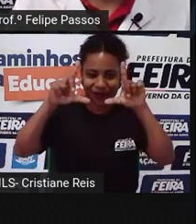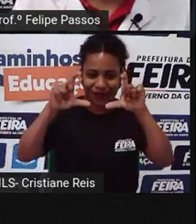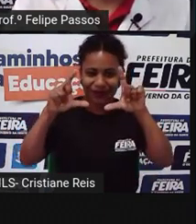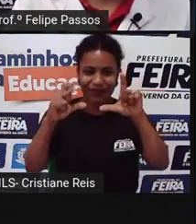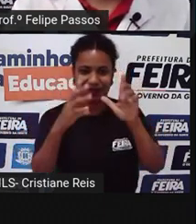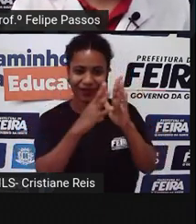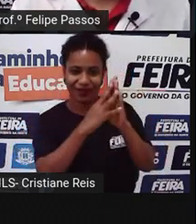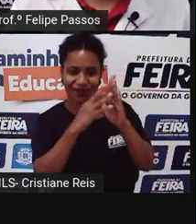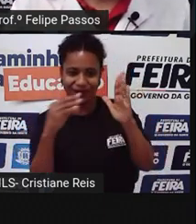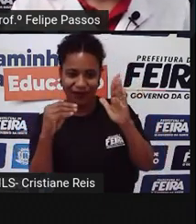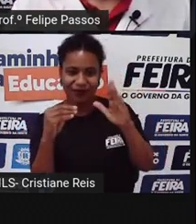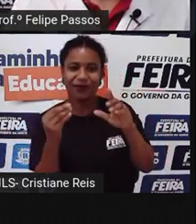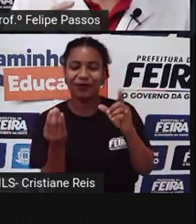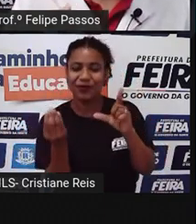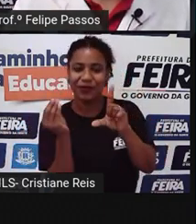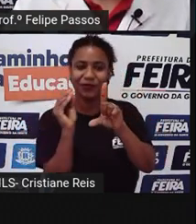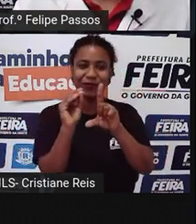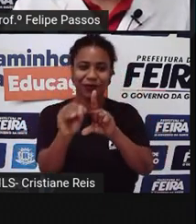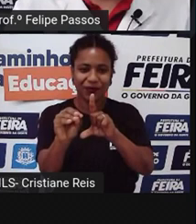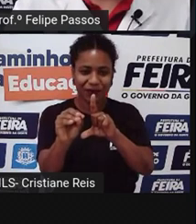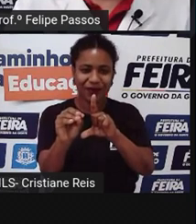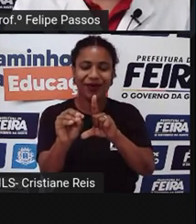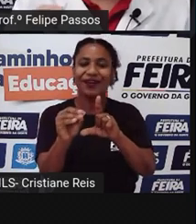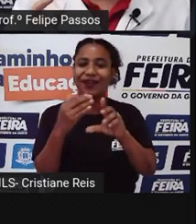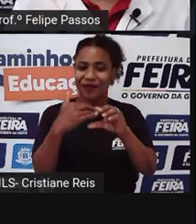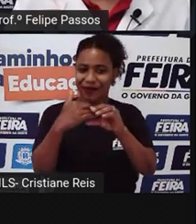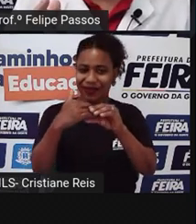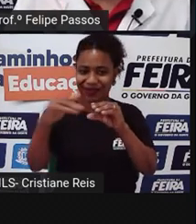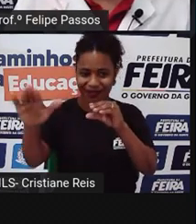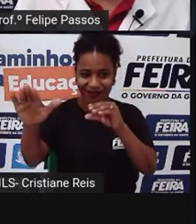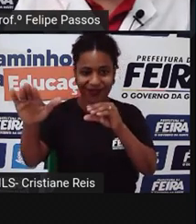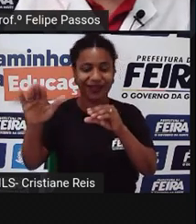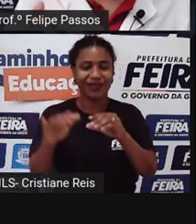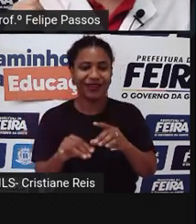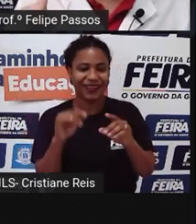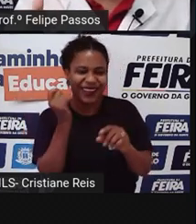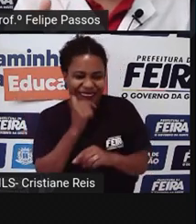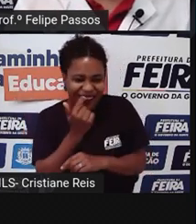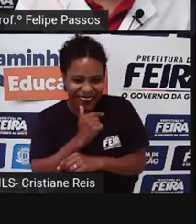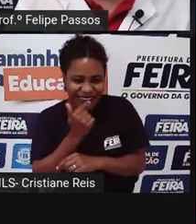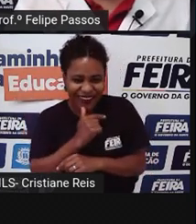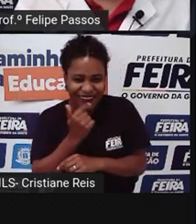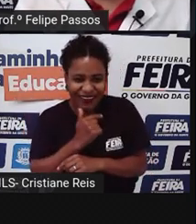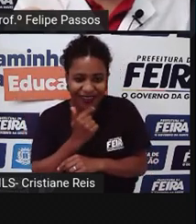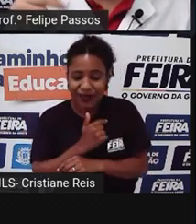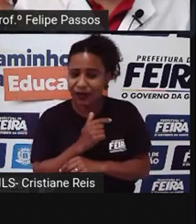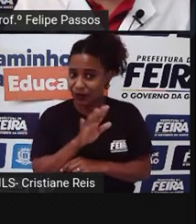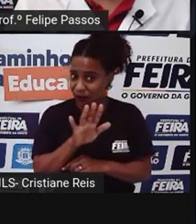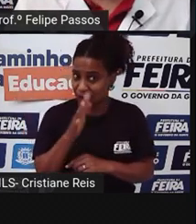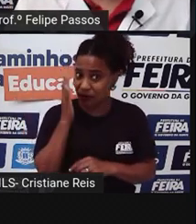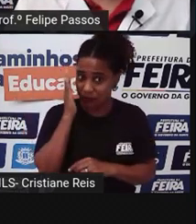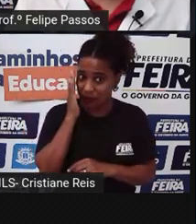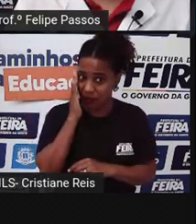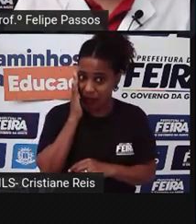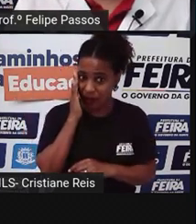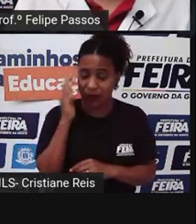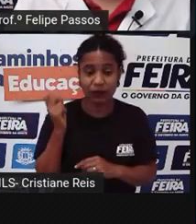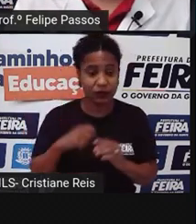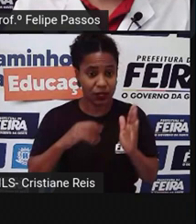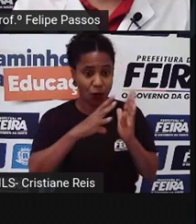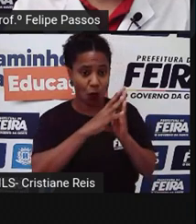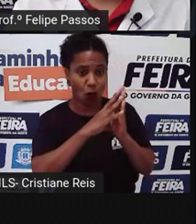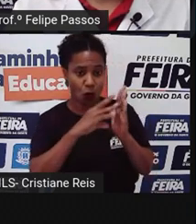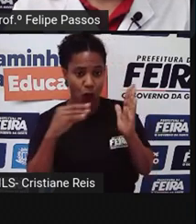para fazer aquela zoação. Só que você sabia que compartilhar a imagem do coleguinha de alguma outra pessoa sem